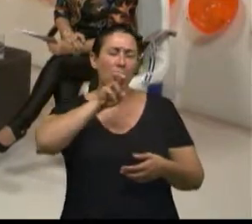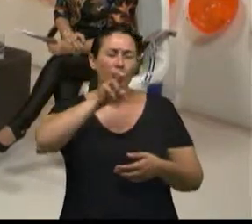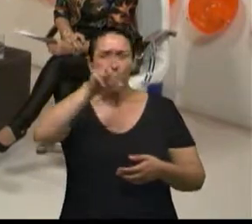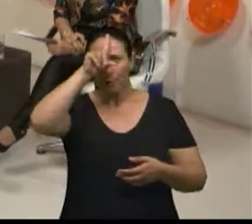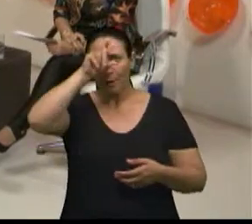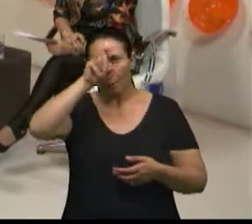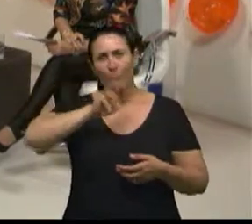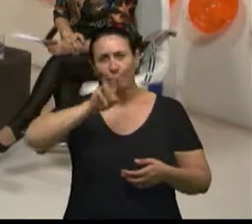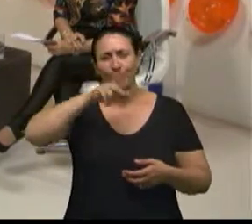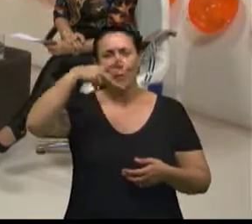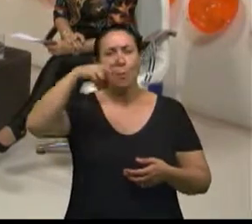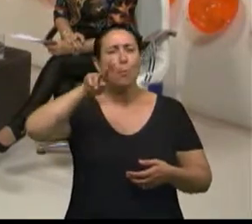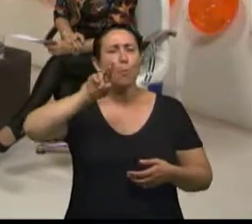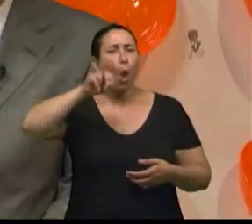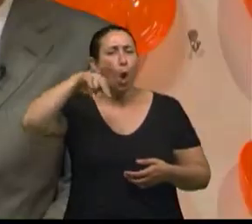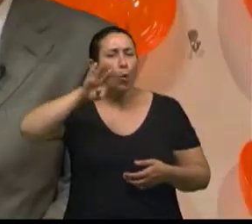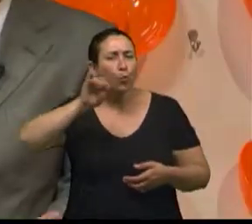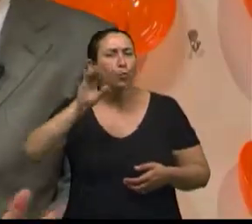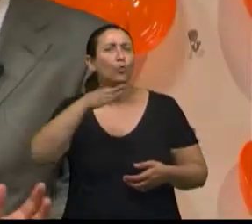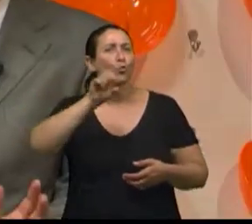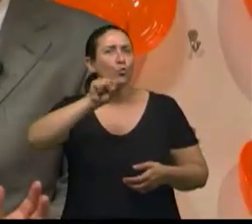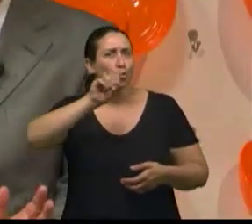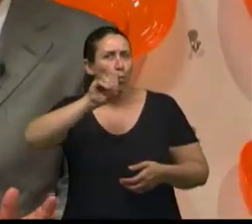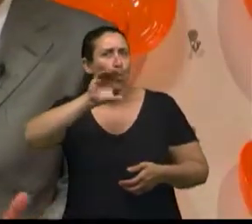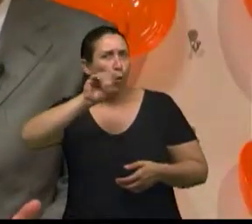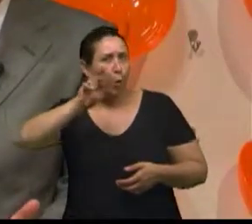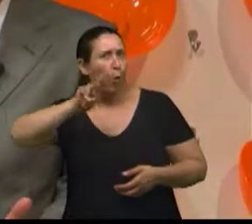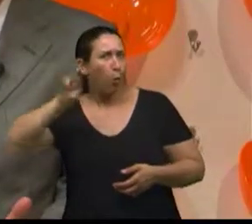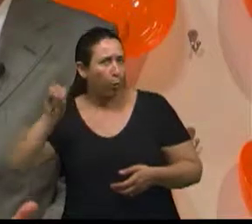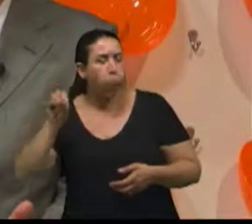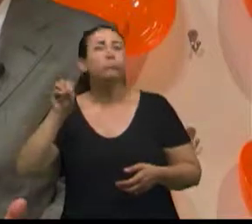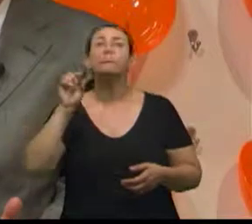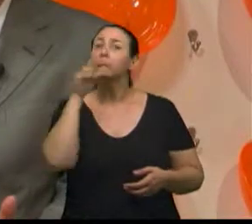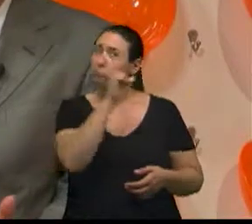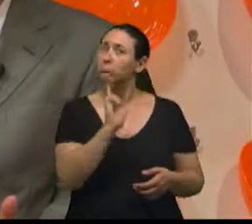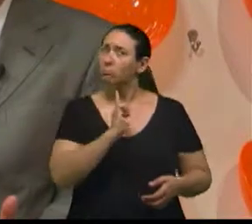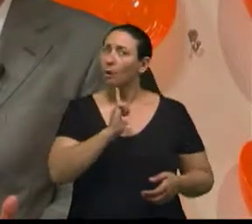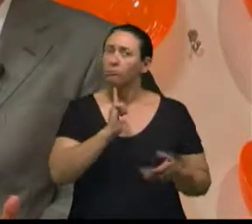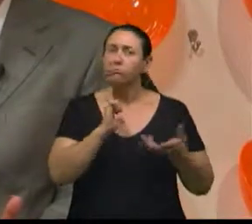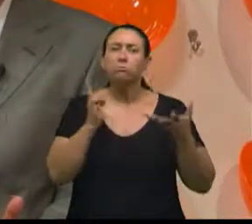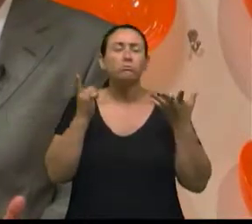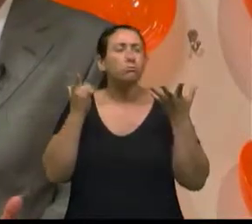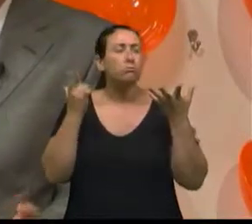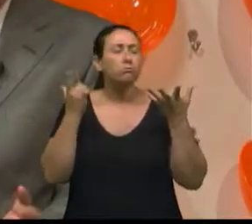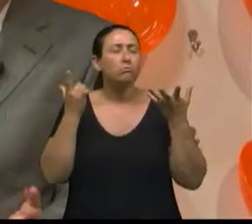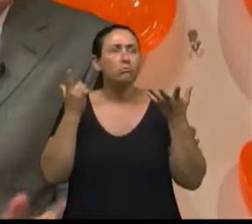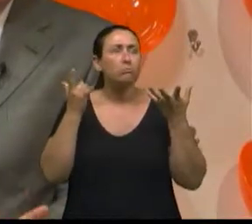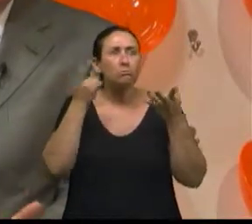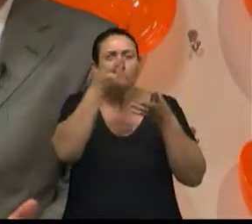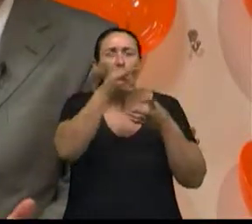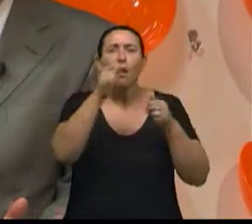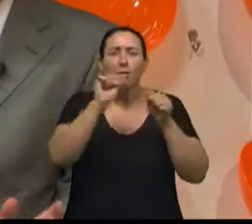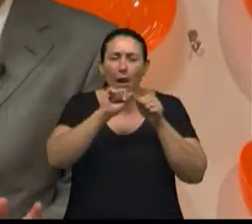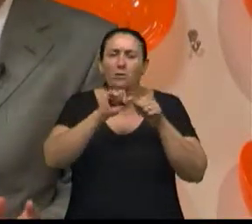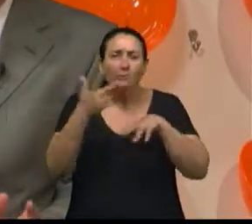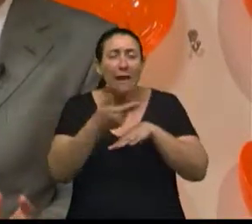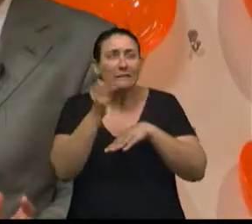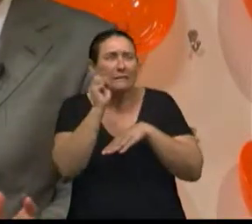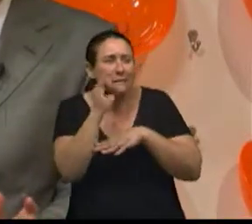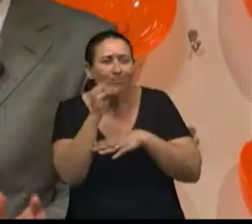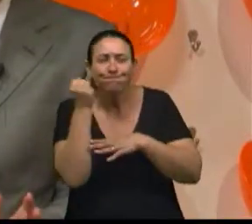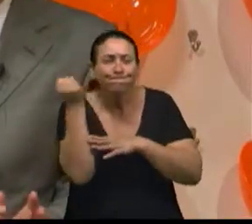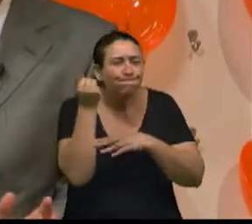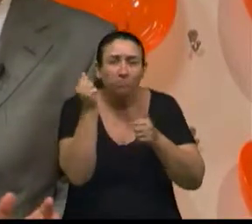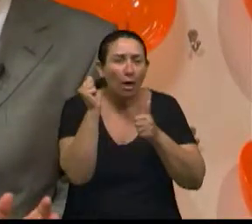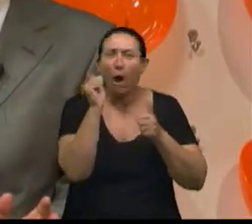objetiva. pessoa chegou lá, fez uma fratura, ela é transferida para um hospital que faz esse tipo de cirurgia no